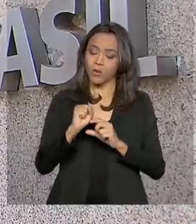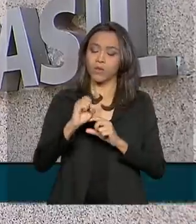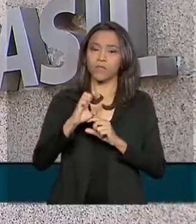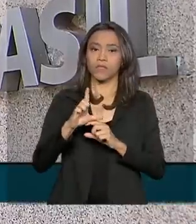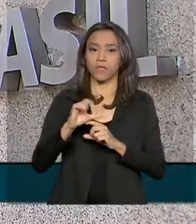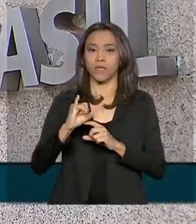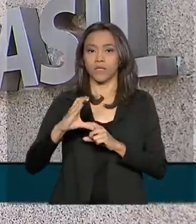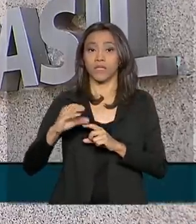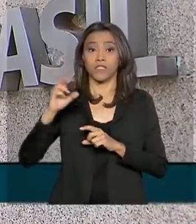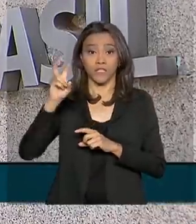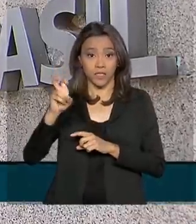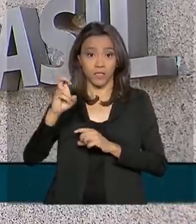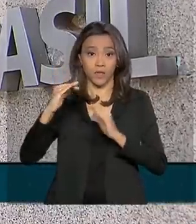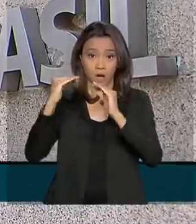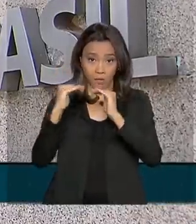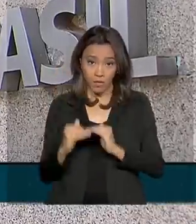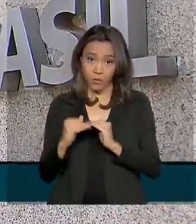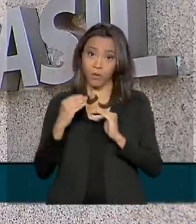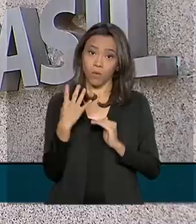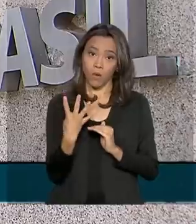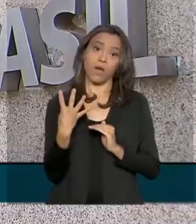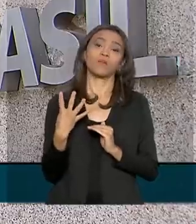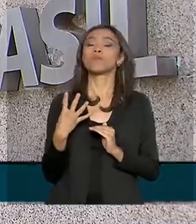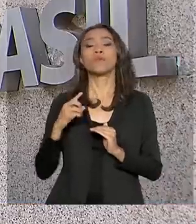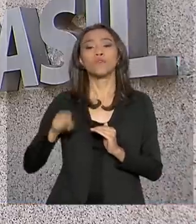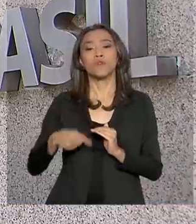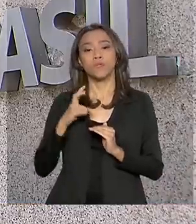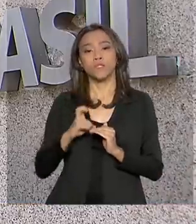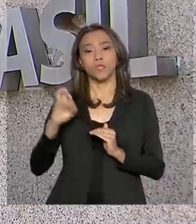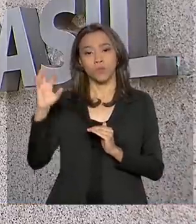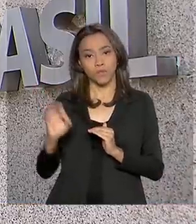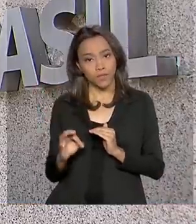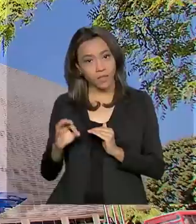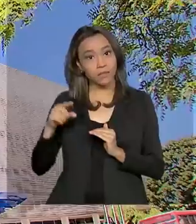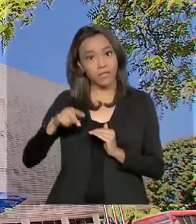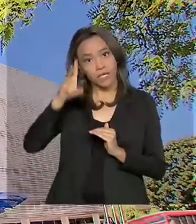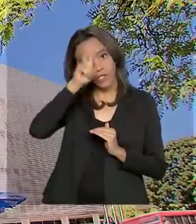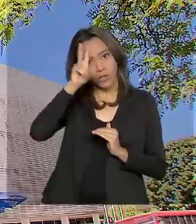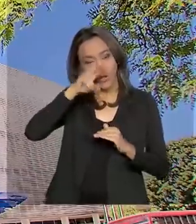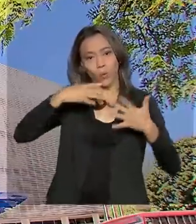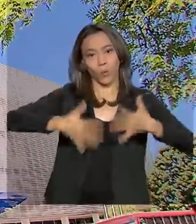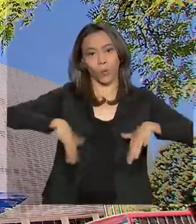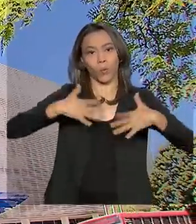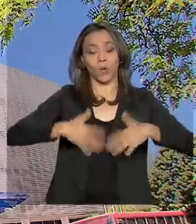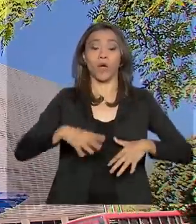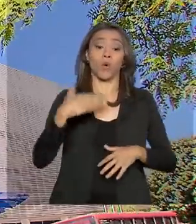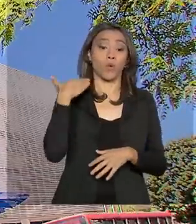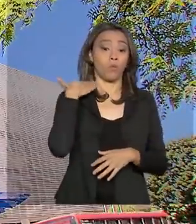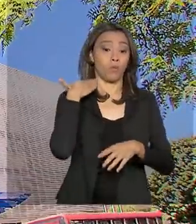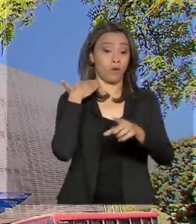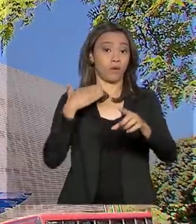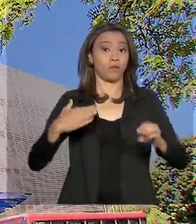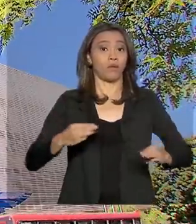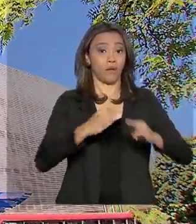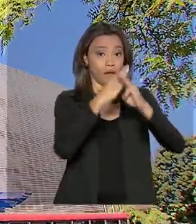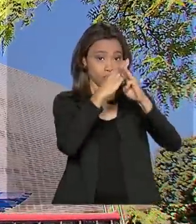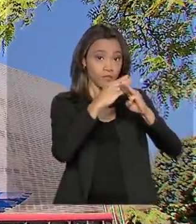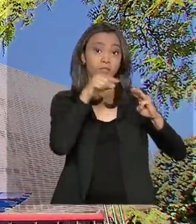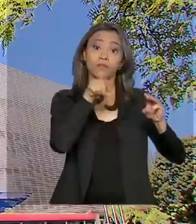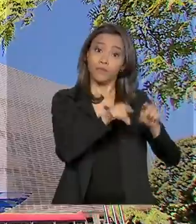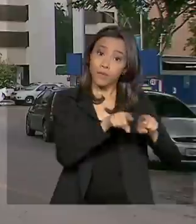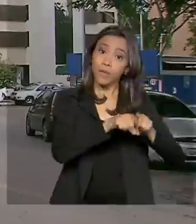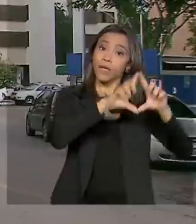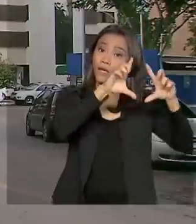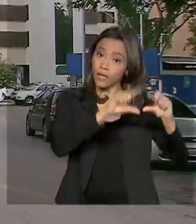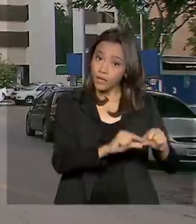para 4,5% ao ano e atingir o seu menor nível da história, a Caixa Econômica anunciou a adoção de taxas